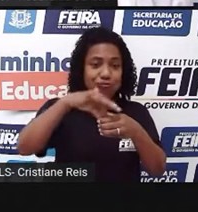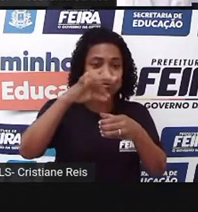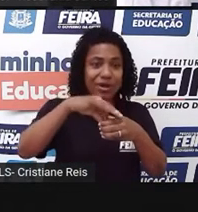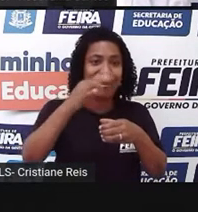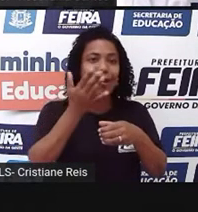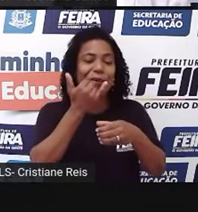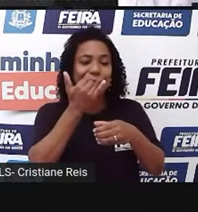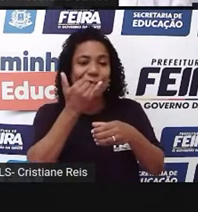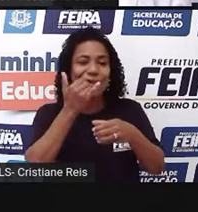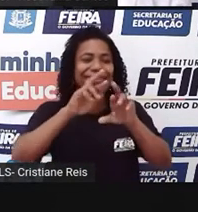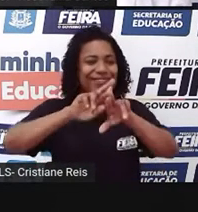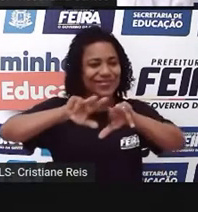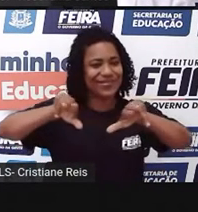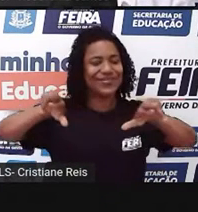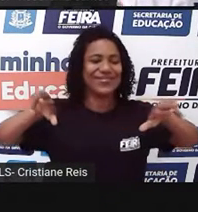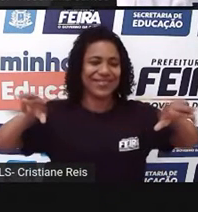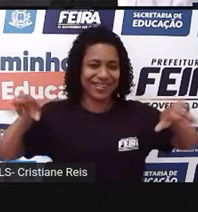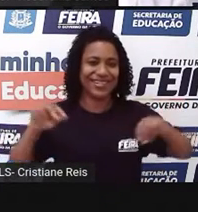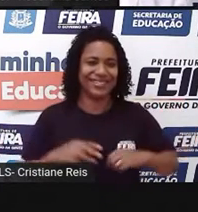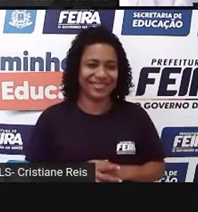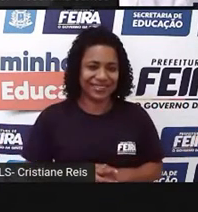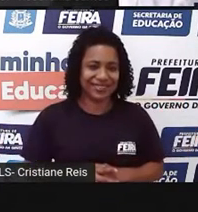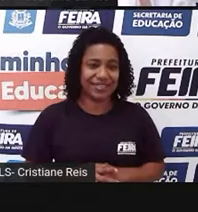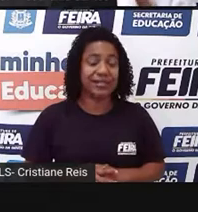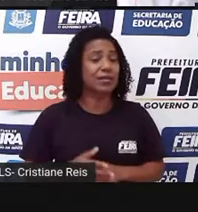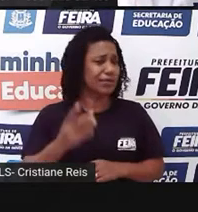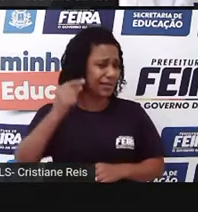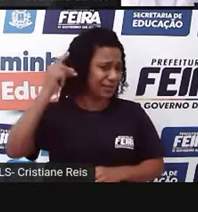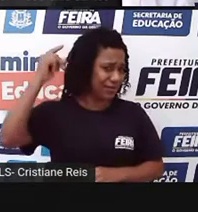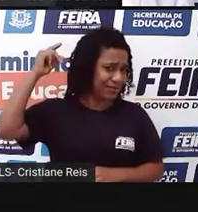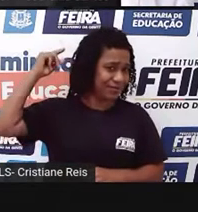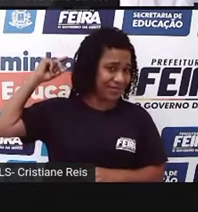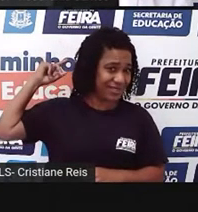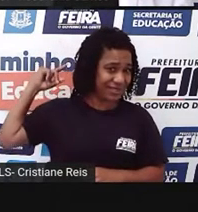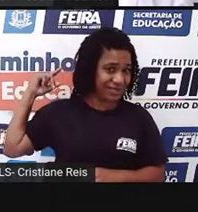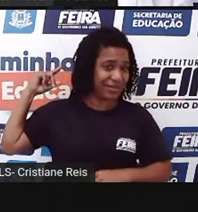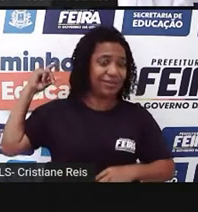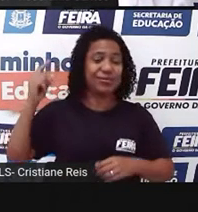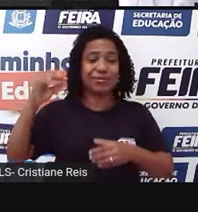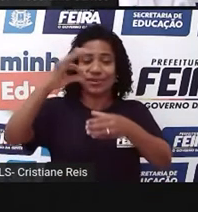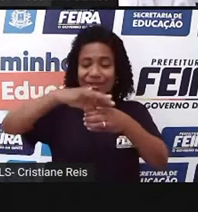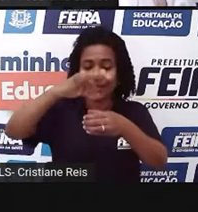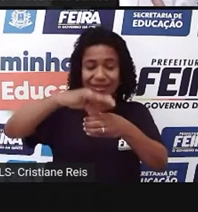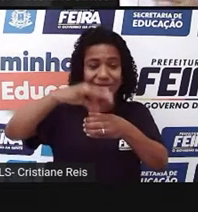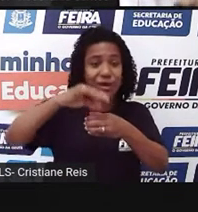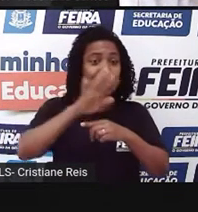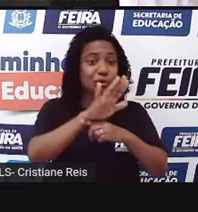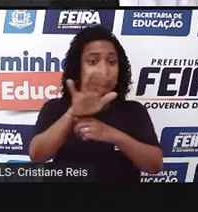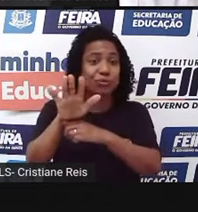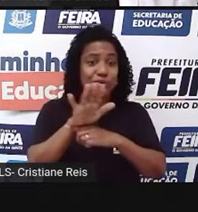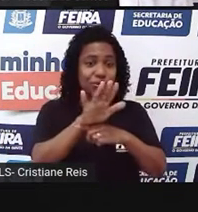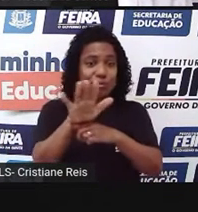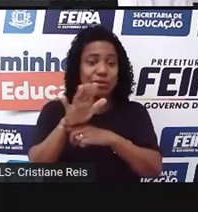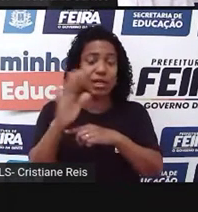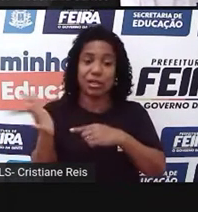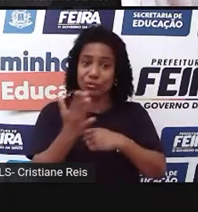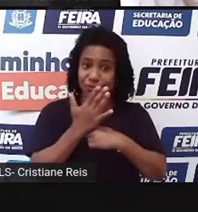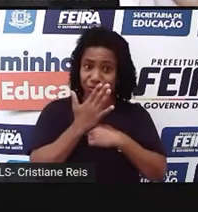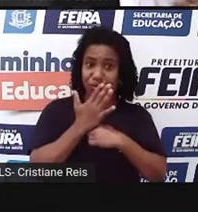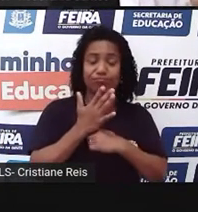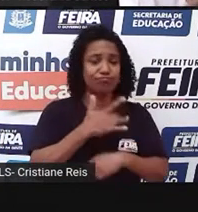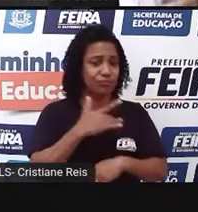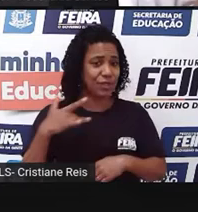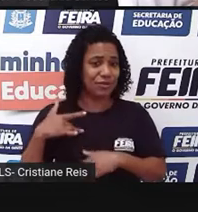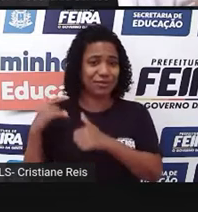antigüidades as ervas são utilizadas como poderosos remédios para fins medicinais e também até espirituais, né, que